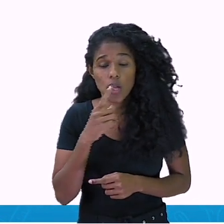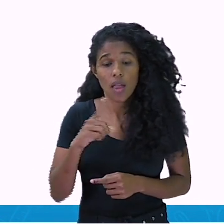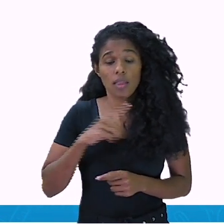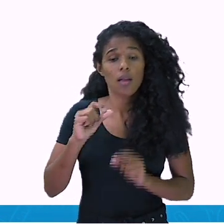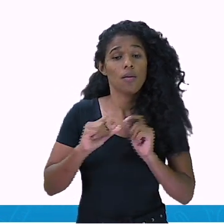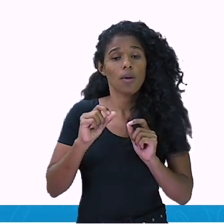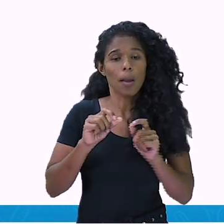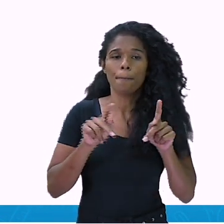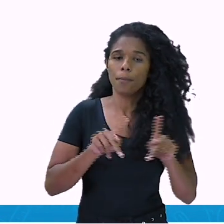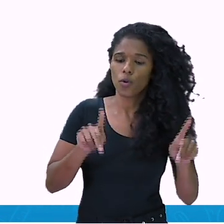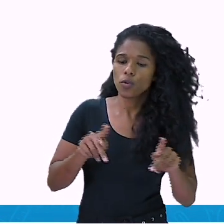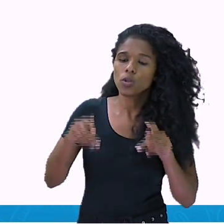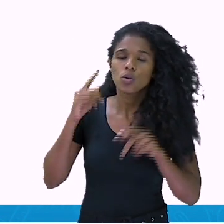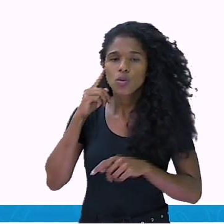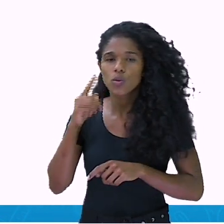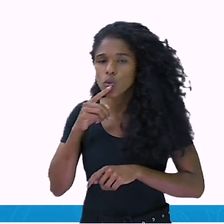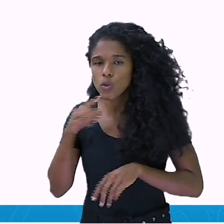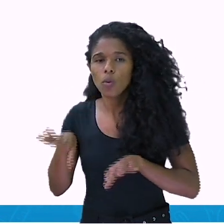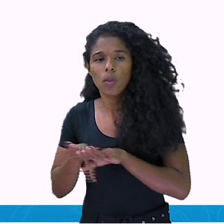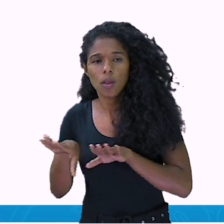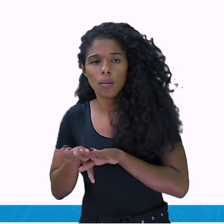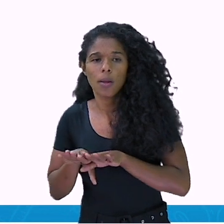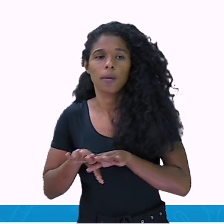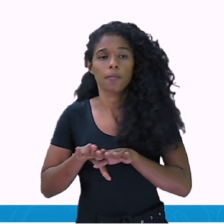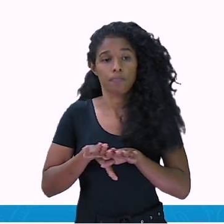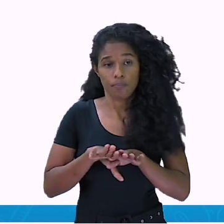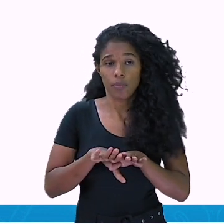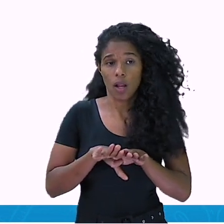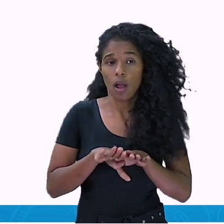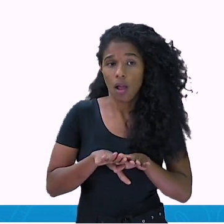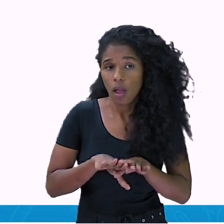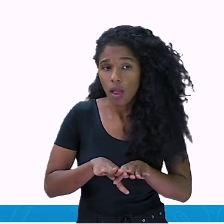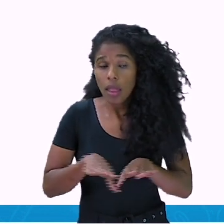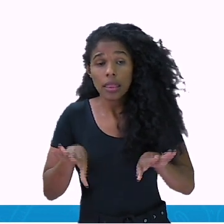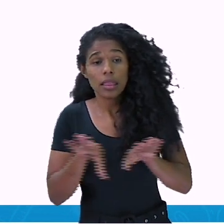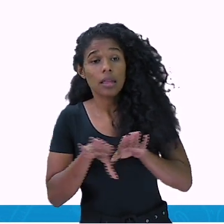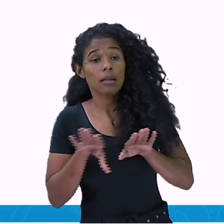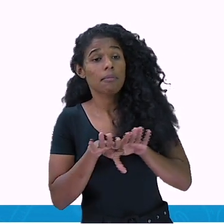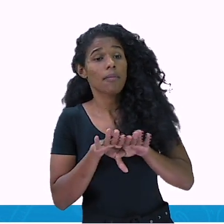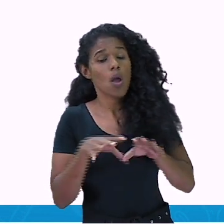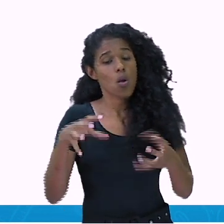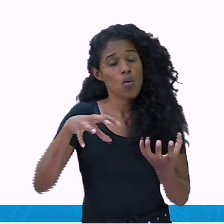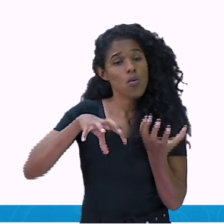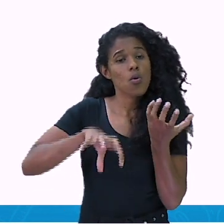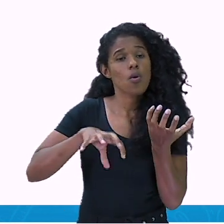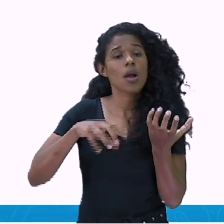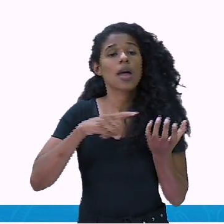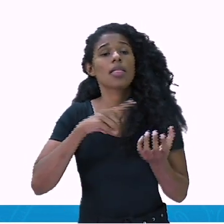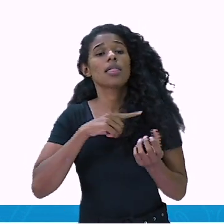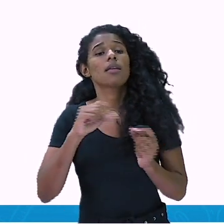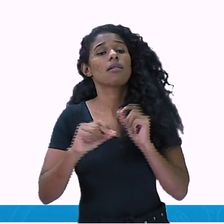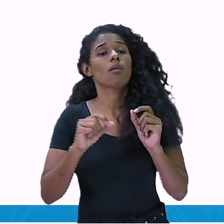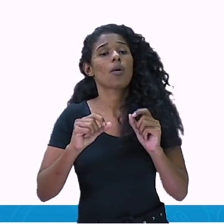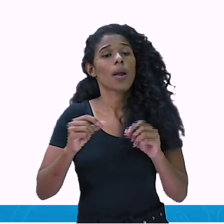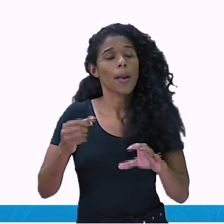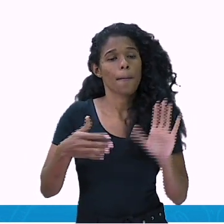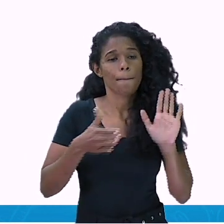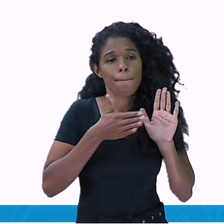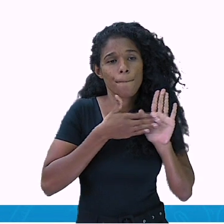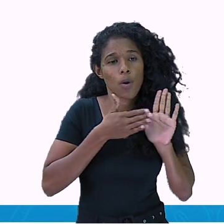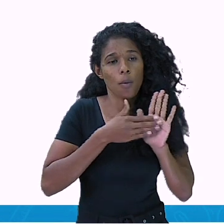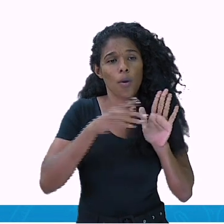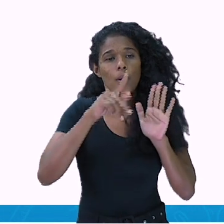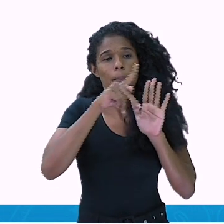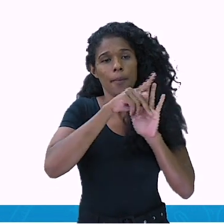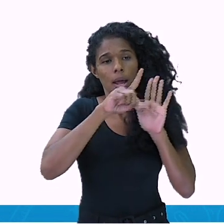escolas bilingue. Na área da saúde, não é assim, não há diferenciação. Todas as pessoas são